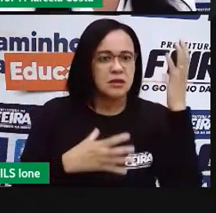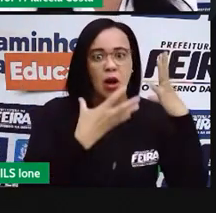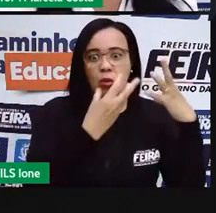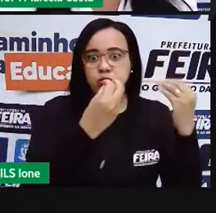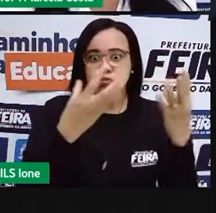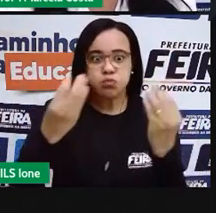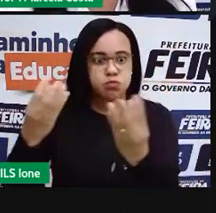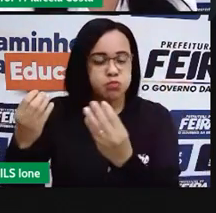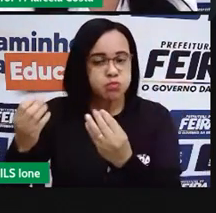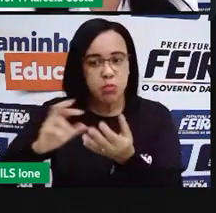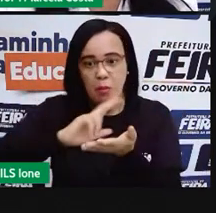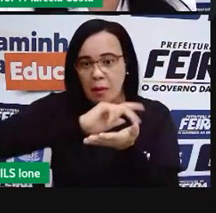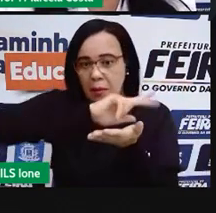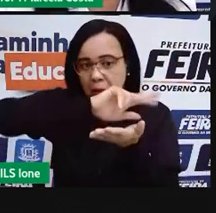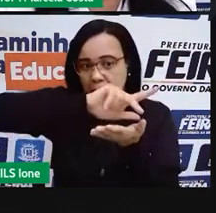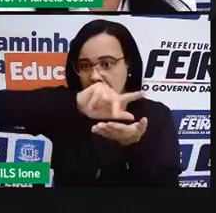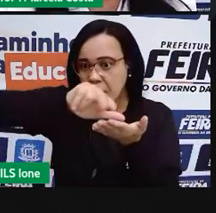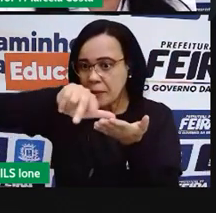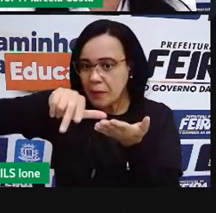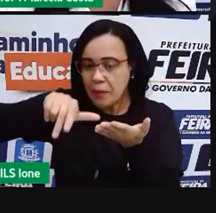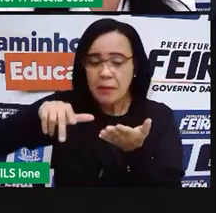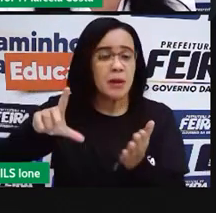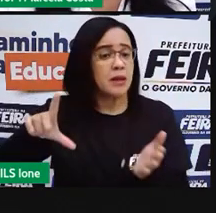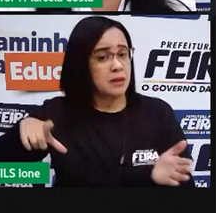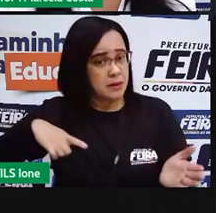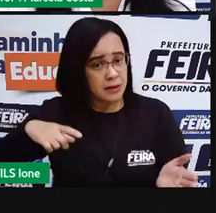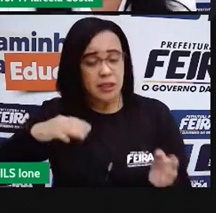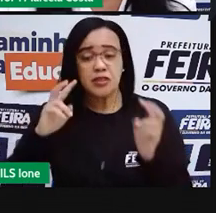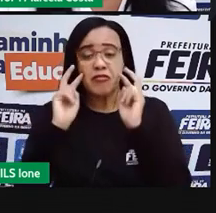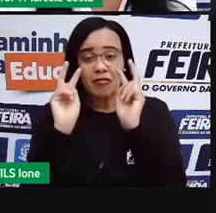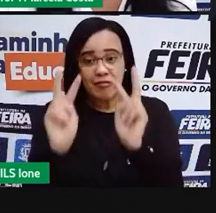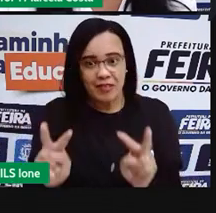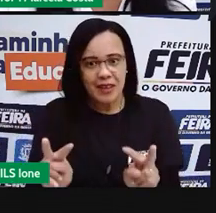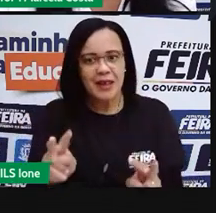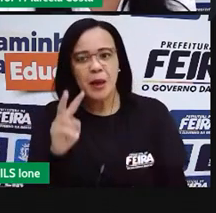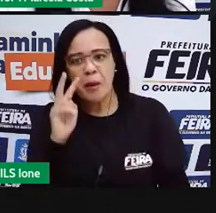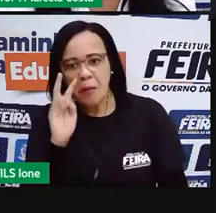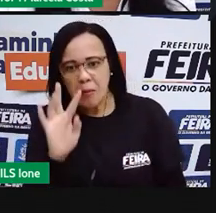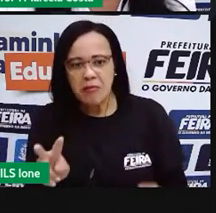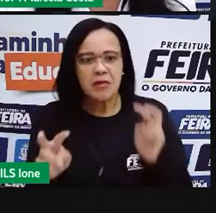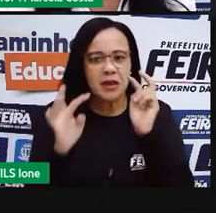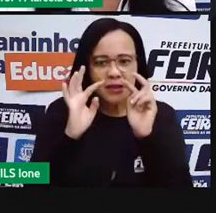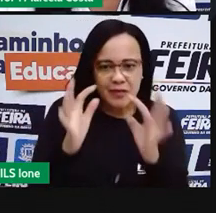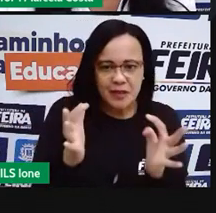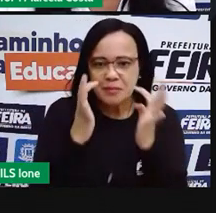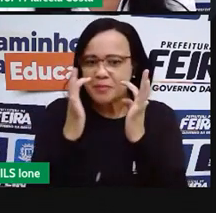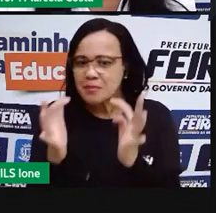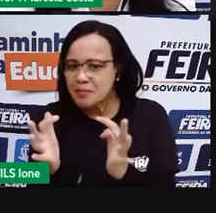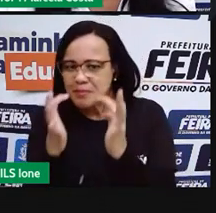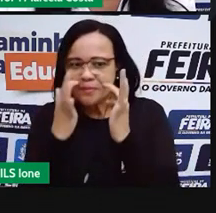dessas que a gente observa na Avenida Getúlio Vargas.